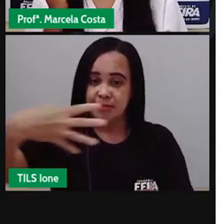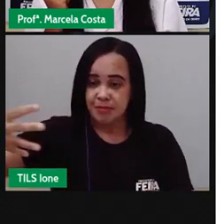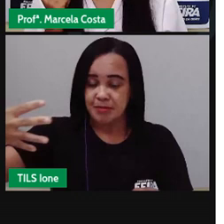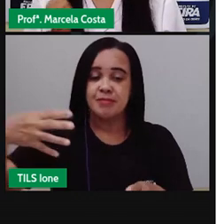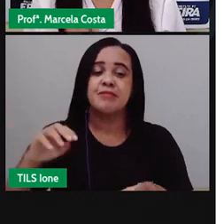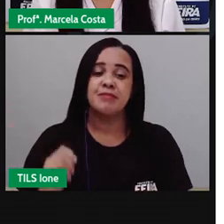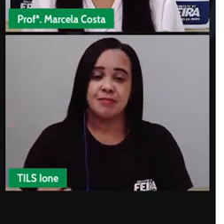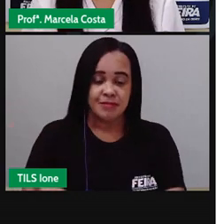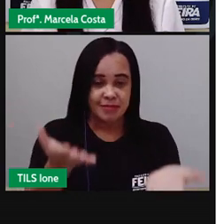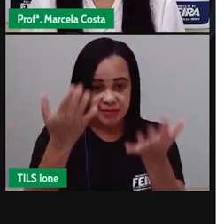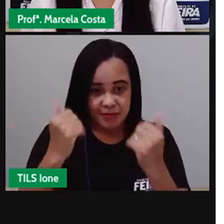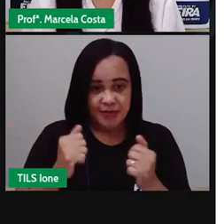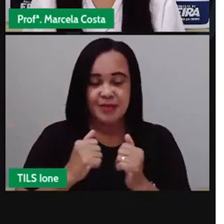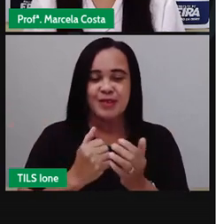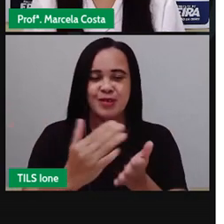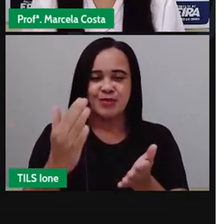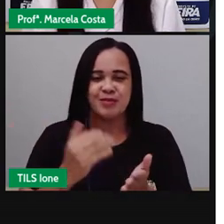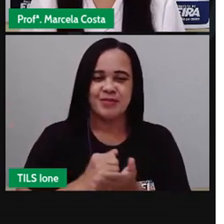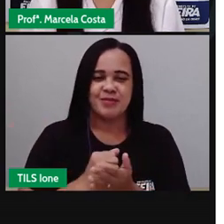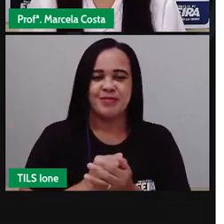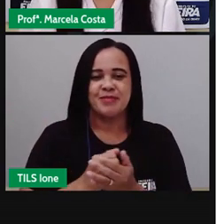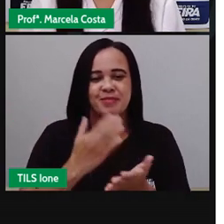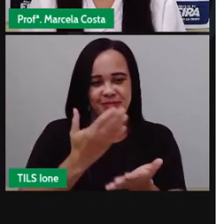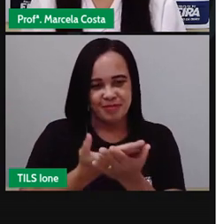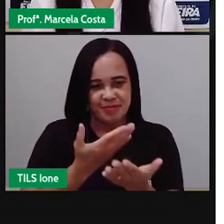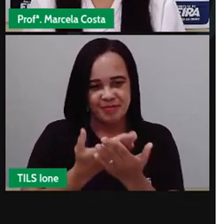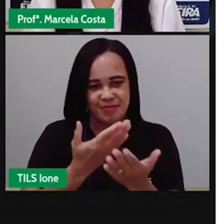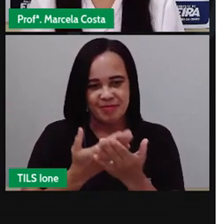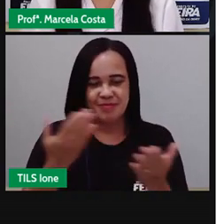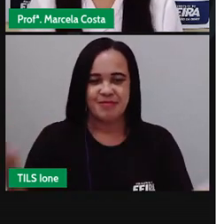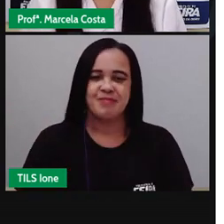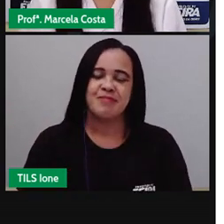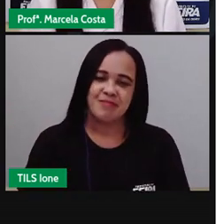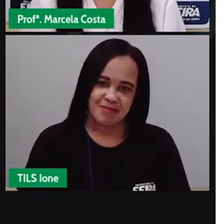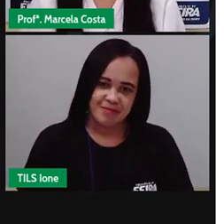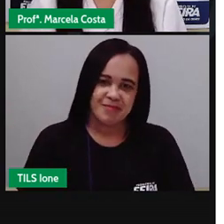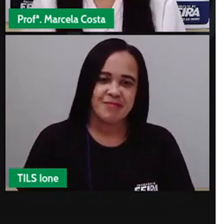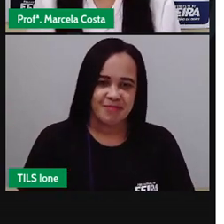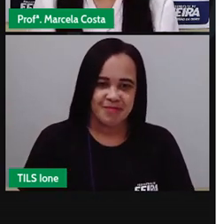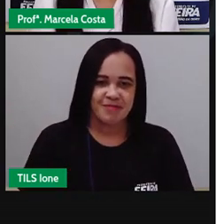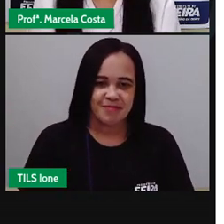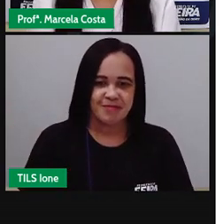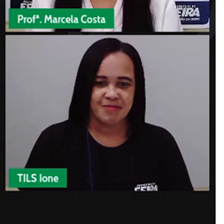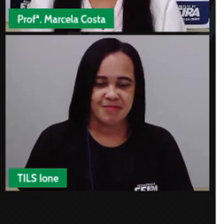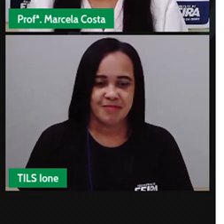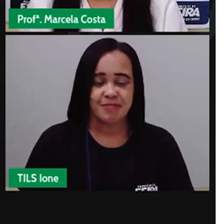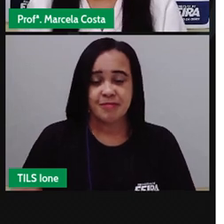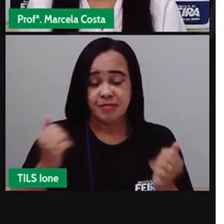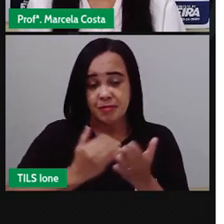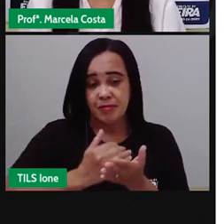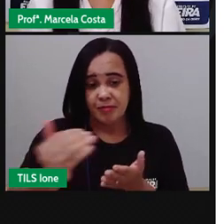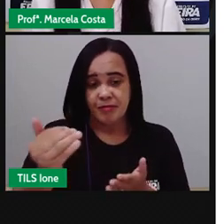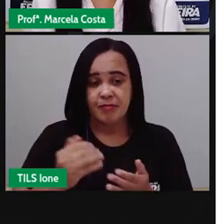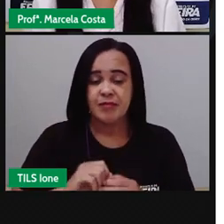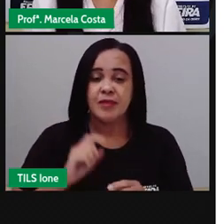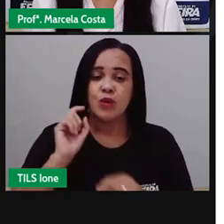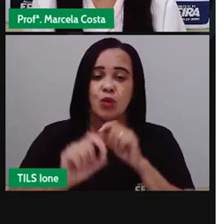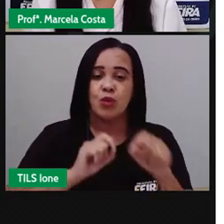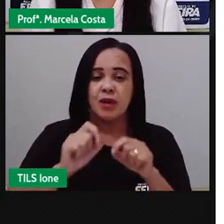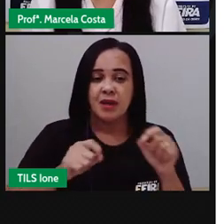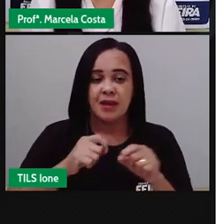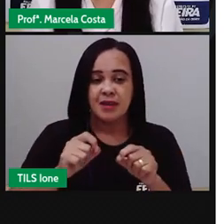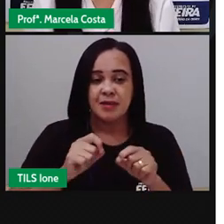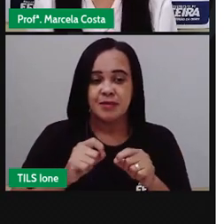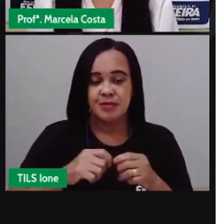Vamos lá começar a nossa aula. Então, para começar, a gente vai ver